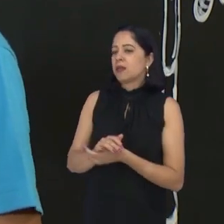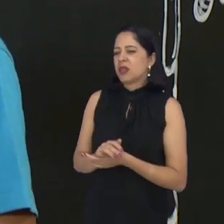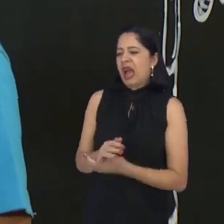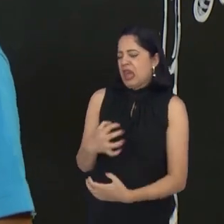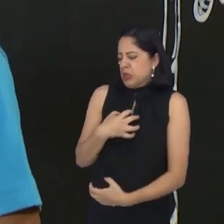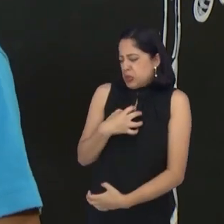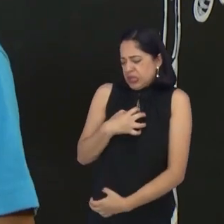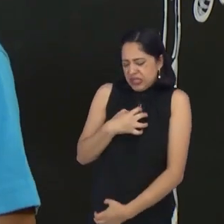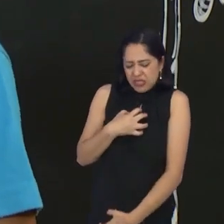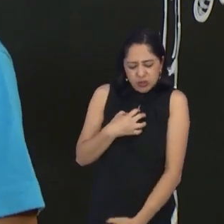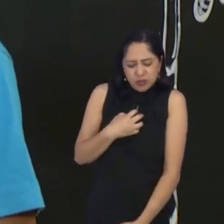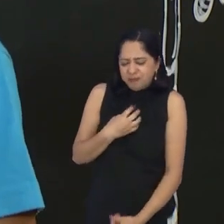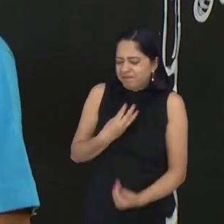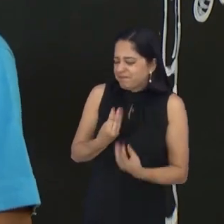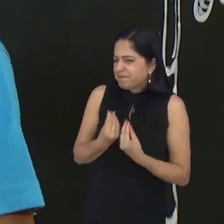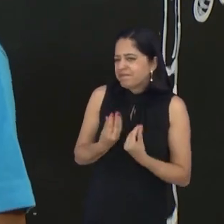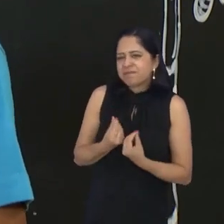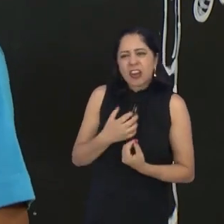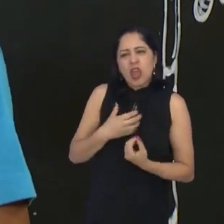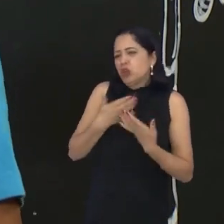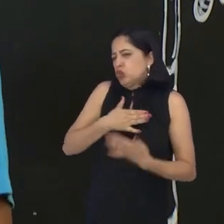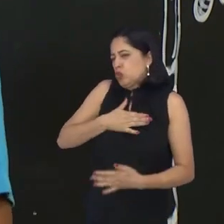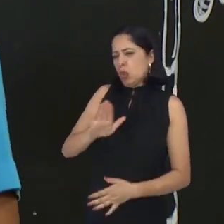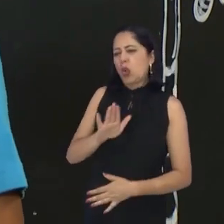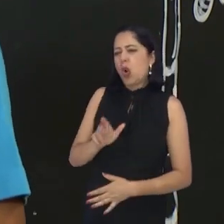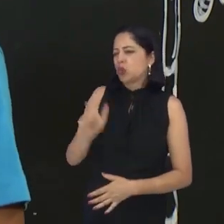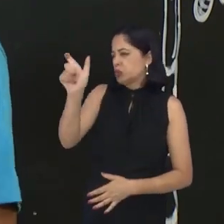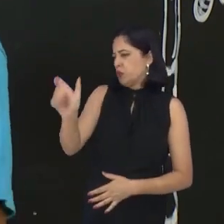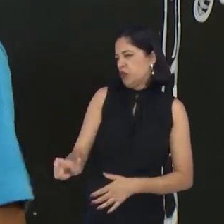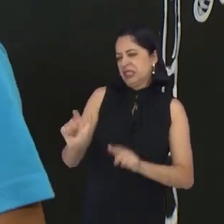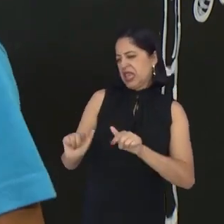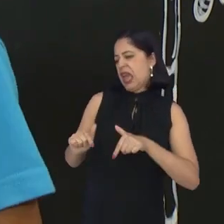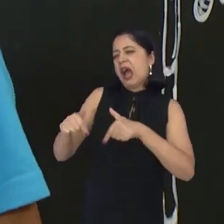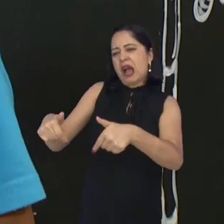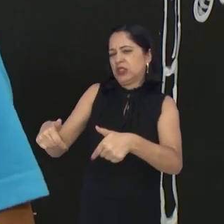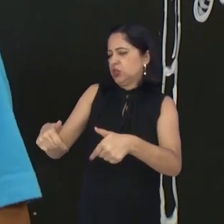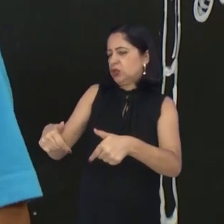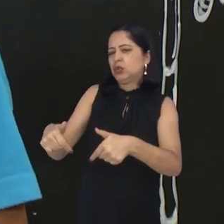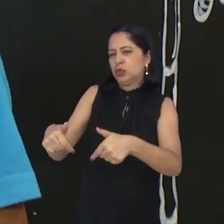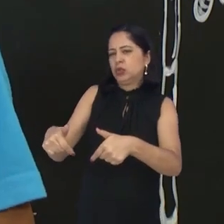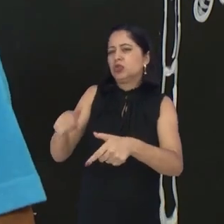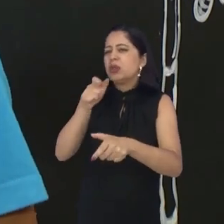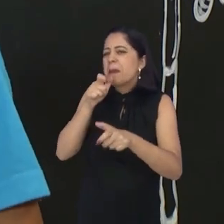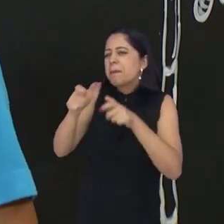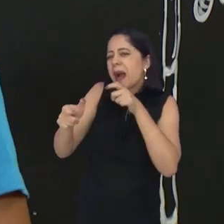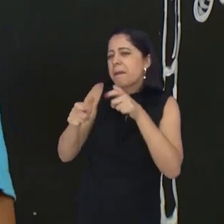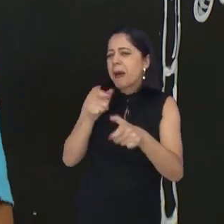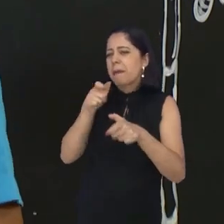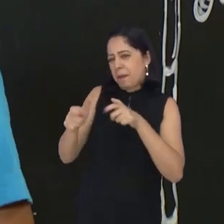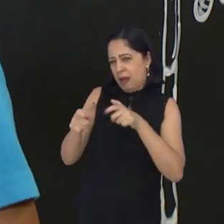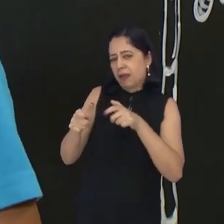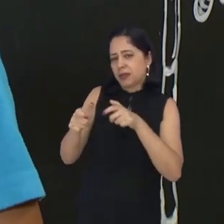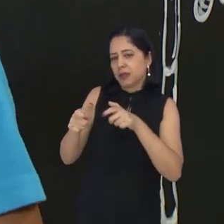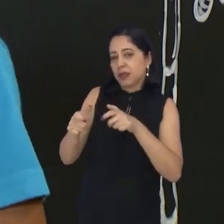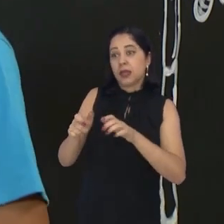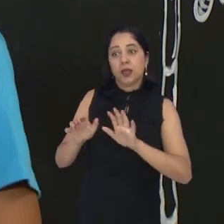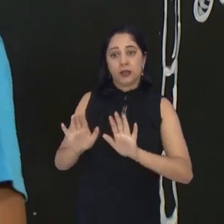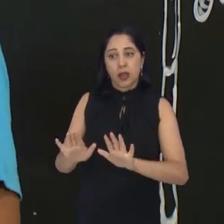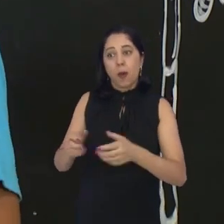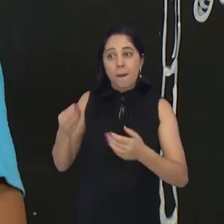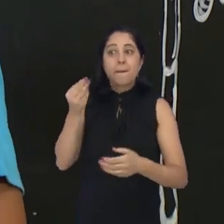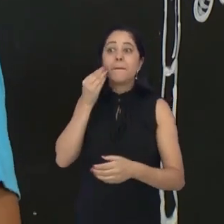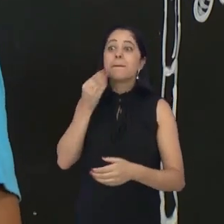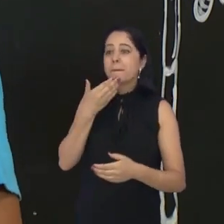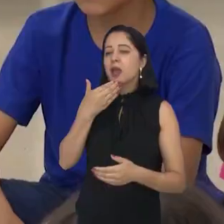estou me sentindo muito confortável com o seu jeito de conversar comigo. Vamos